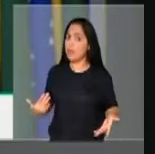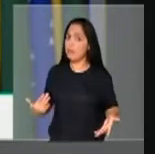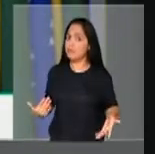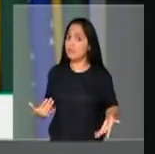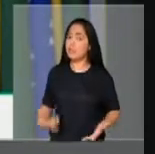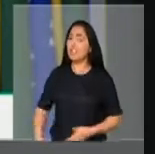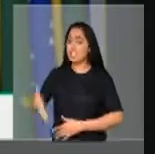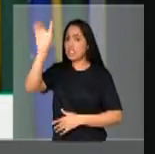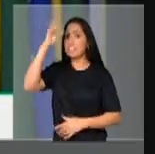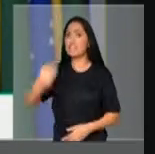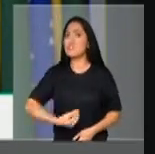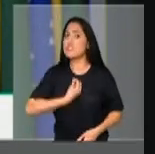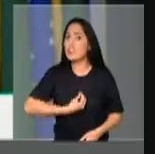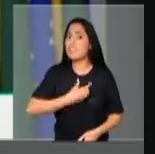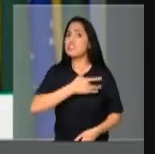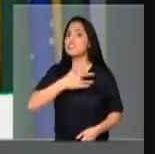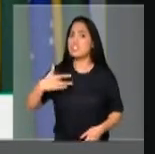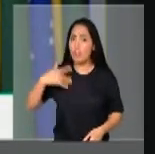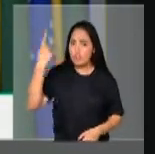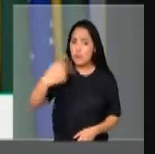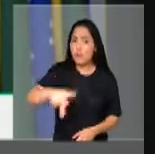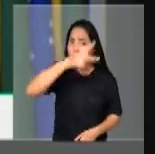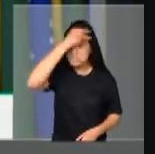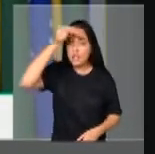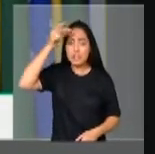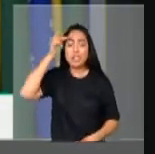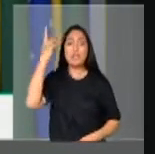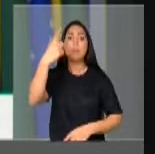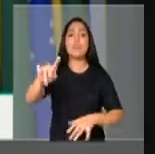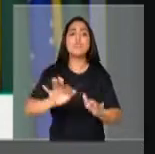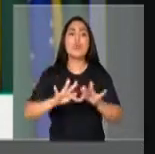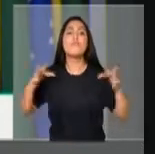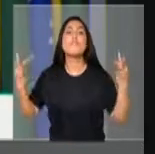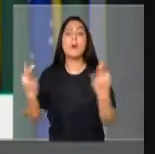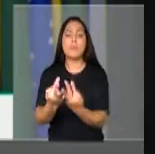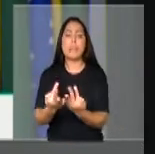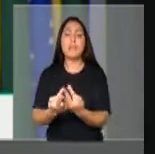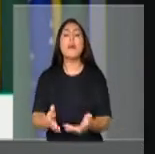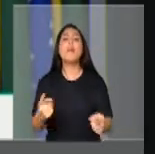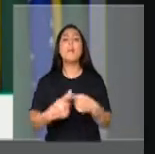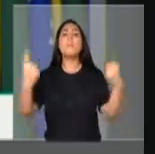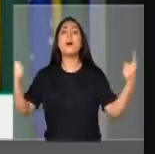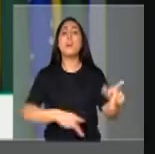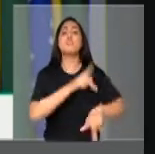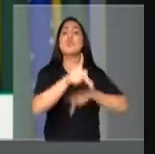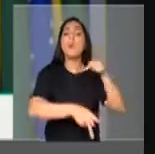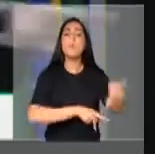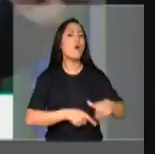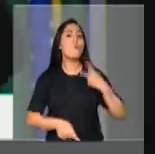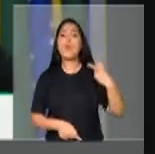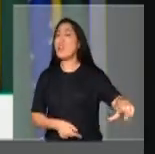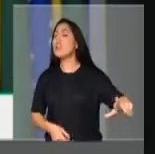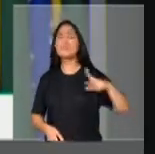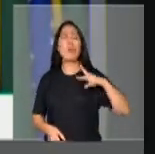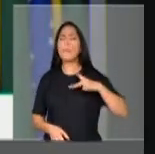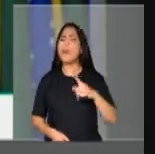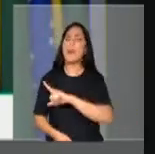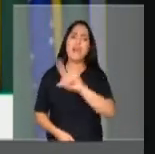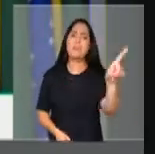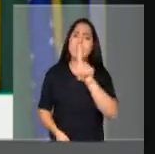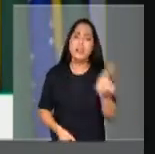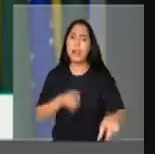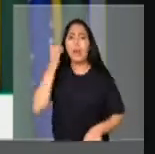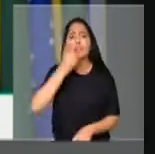dê e saúde a você, prefeito, e a sua família. Mas e o povo? Não merece, deputada